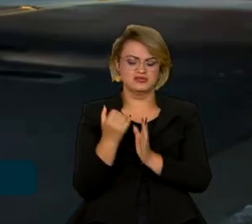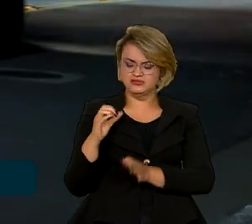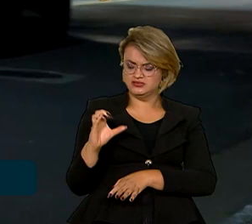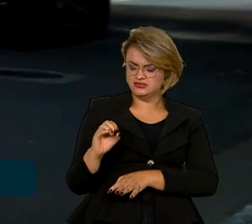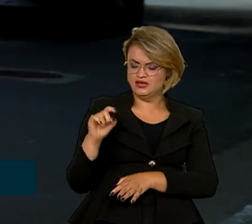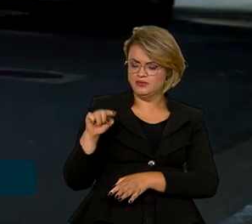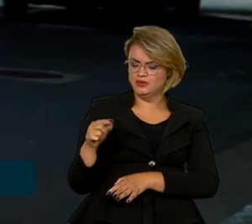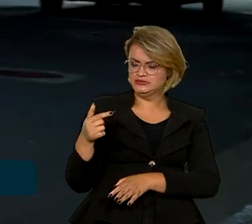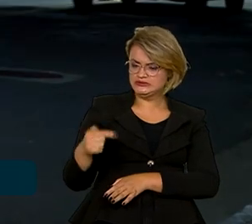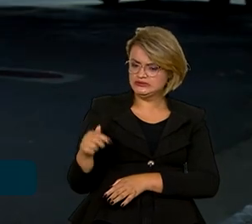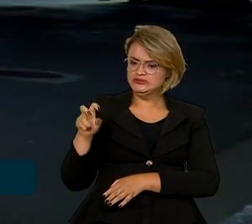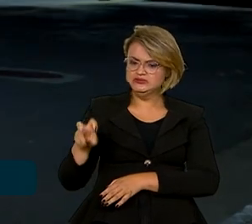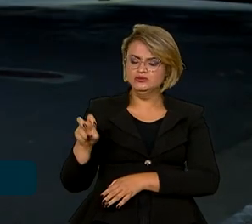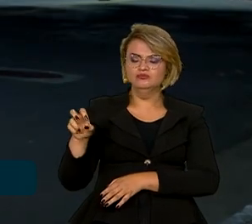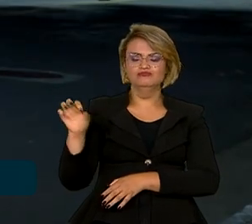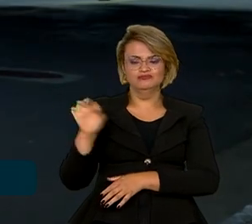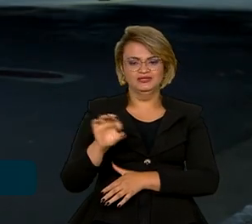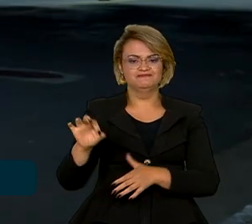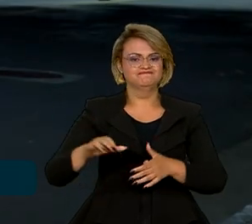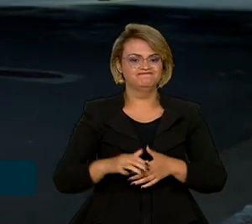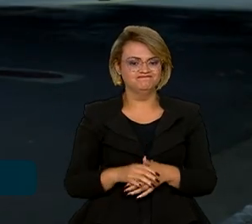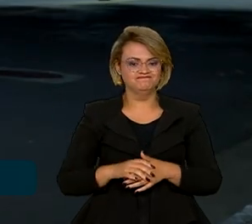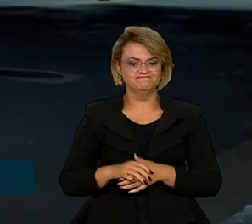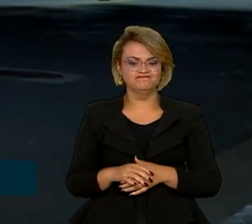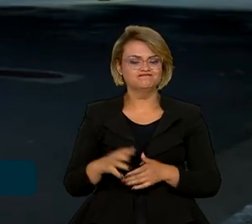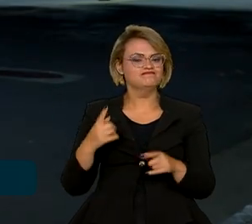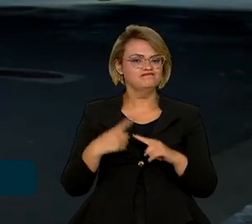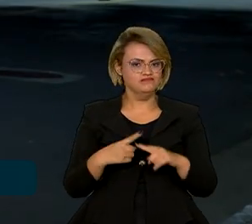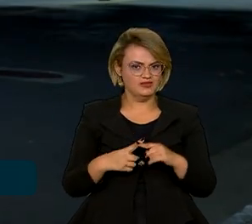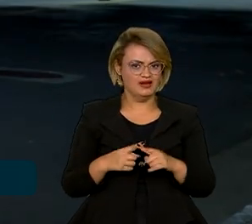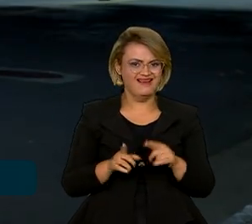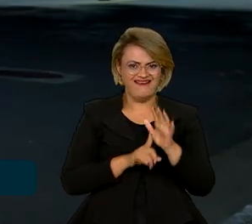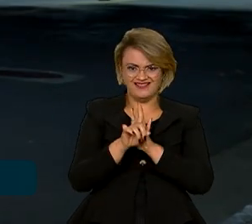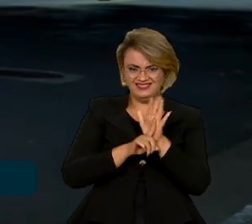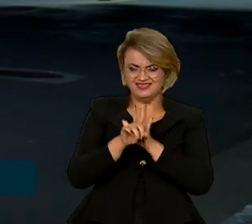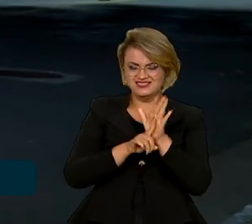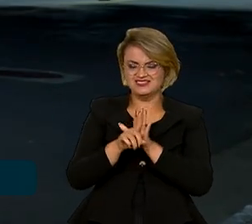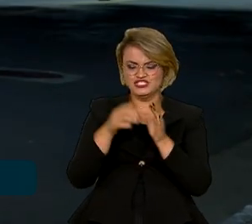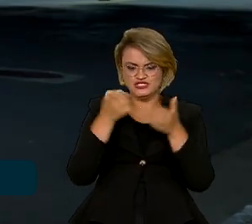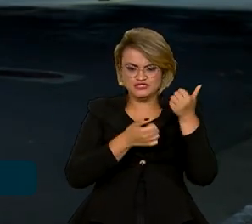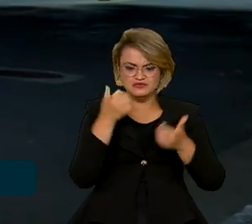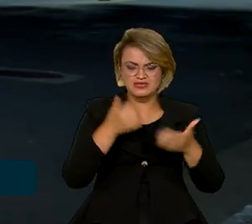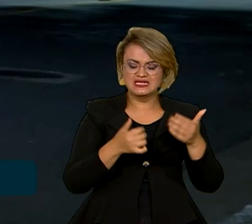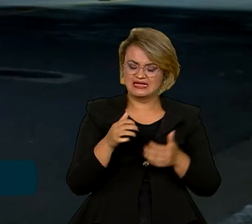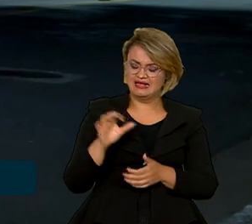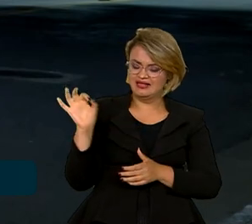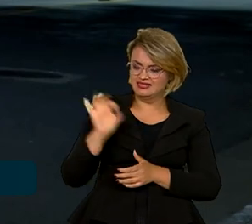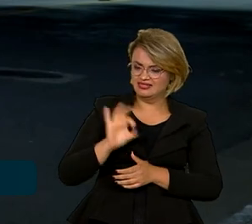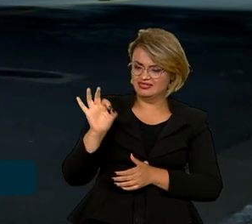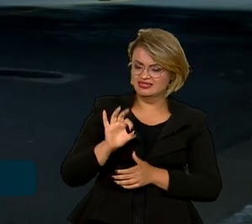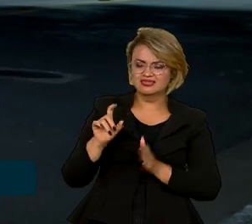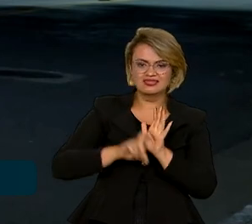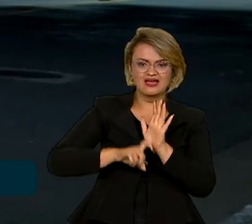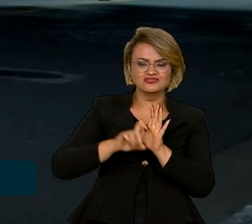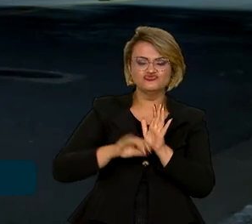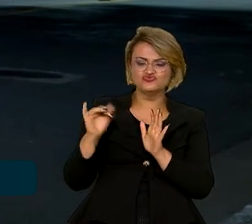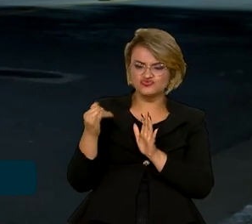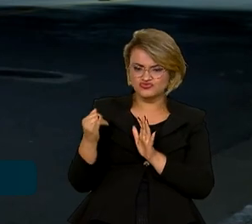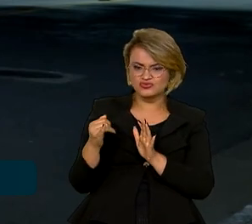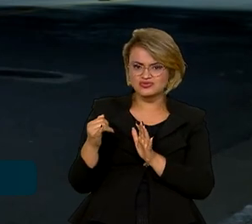,75 pontos percentuais. Isso porque a análise que se faz também é que uma taxa de juros mais baixa